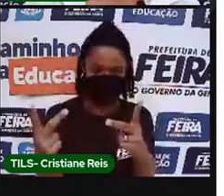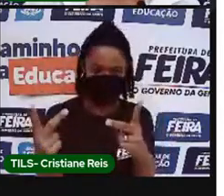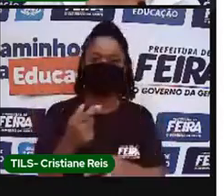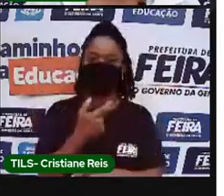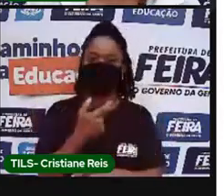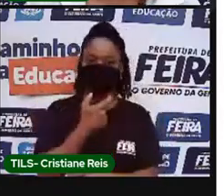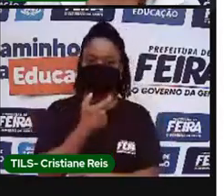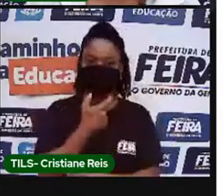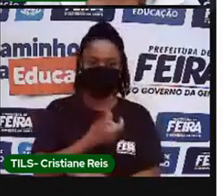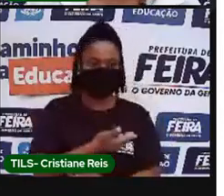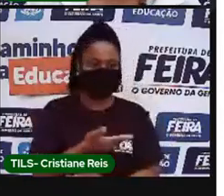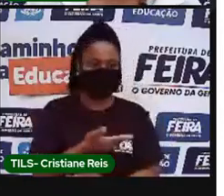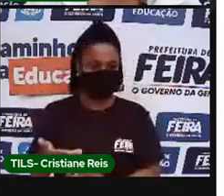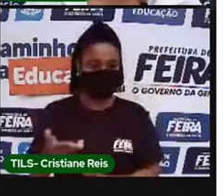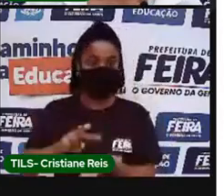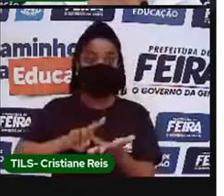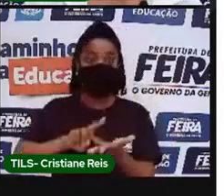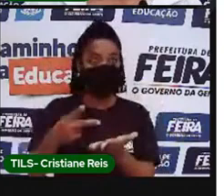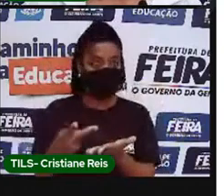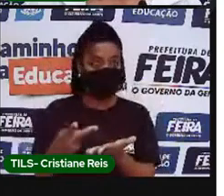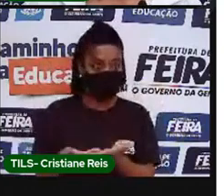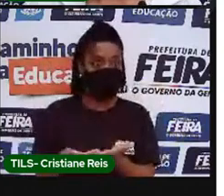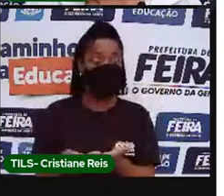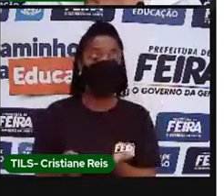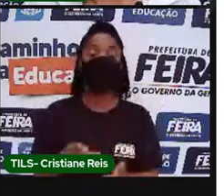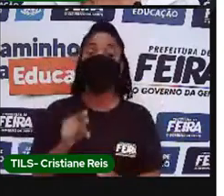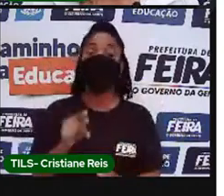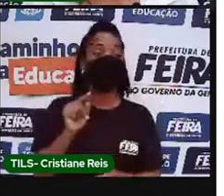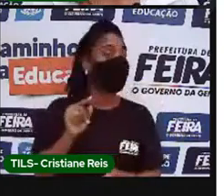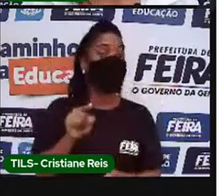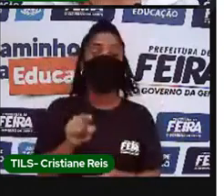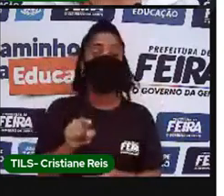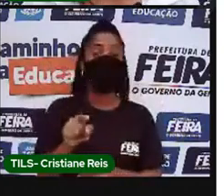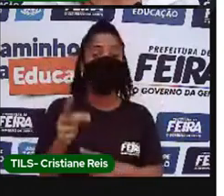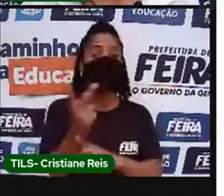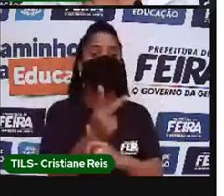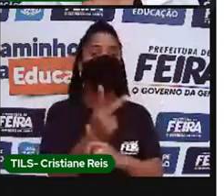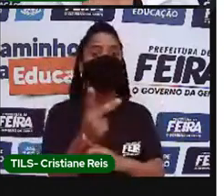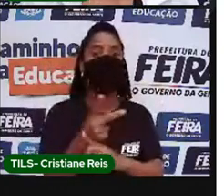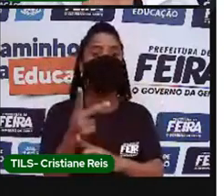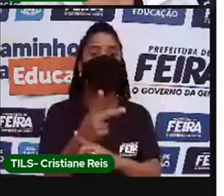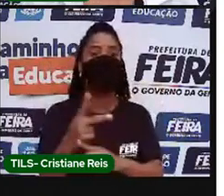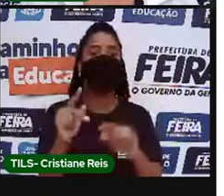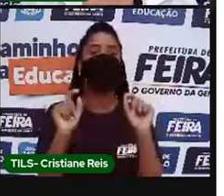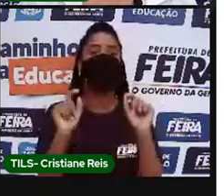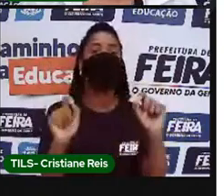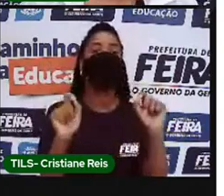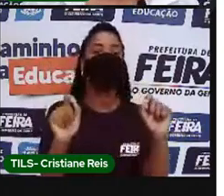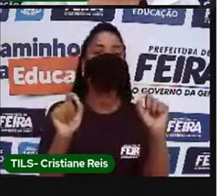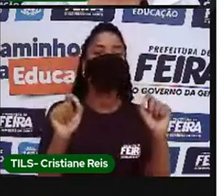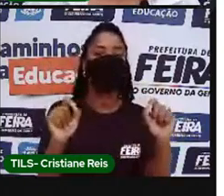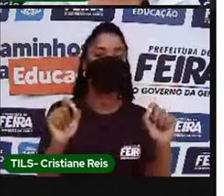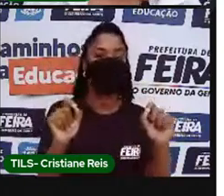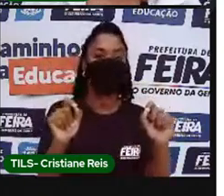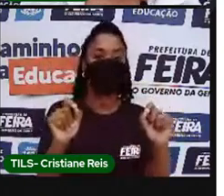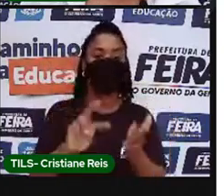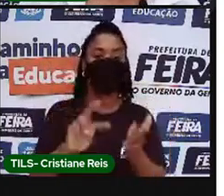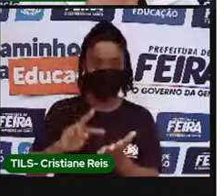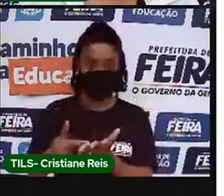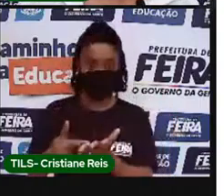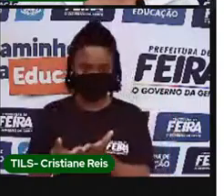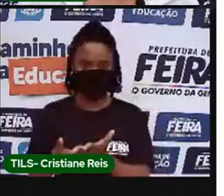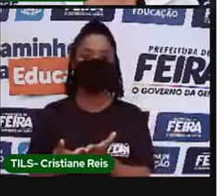você está procurando? Start your culture adventure. Comece sua aventura cultural.